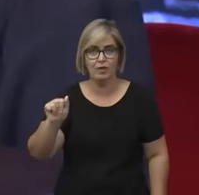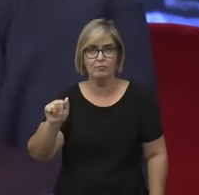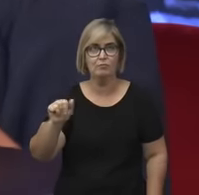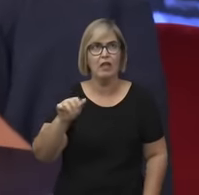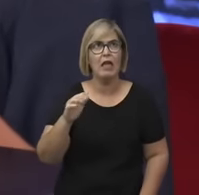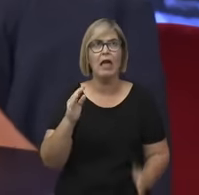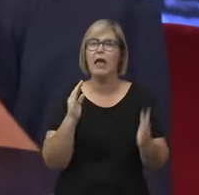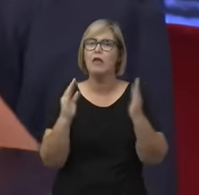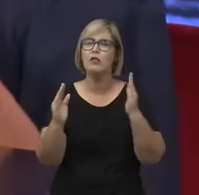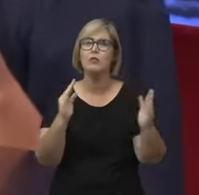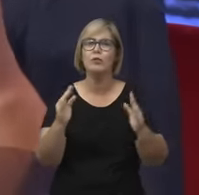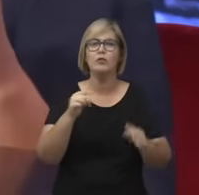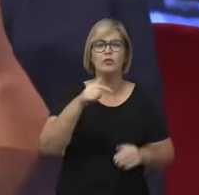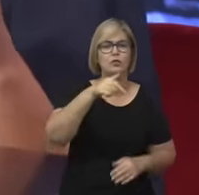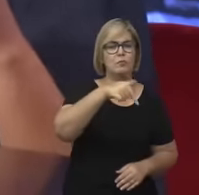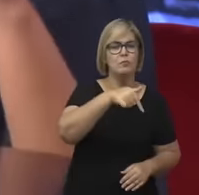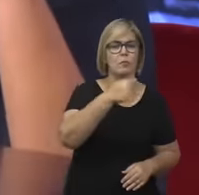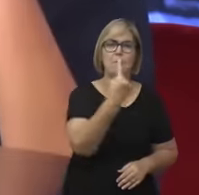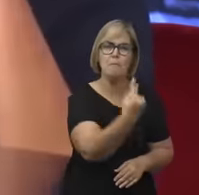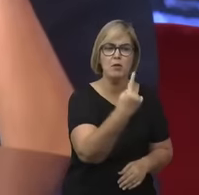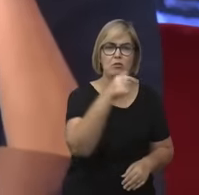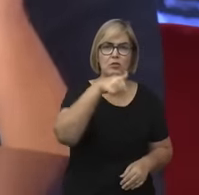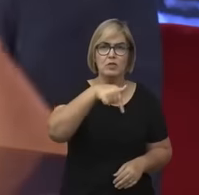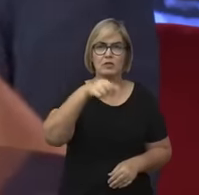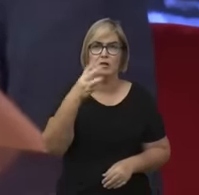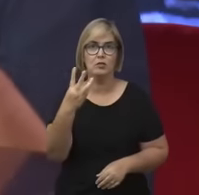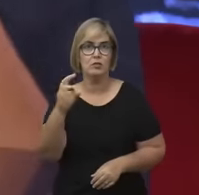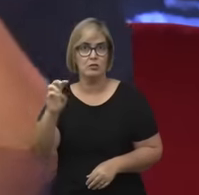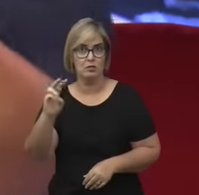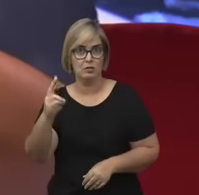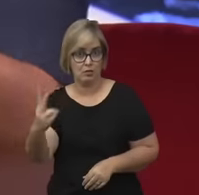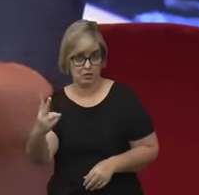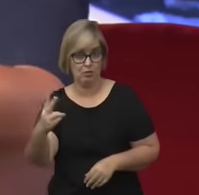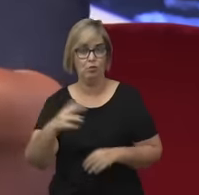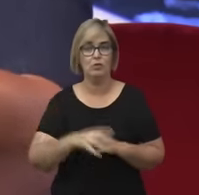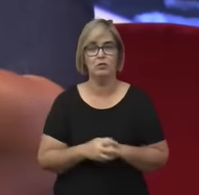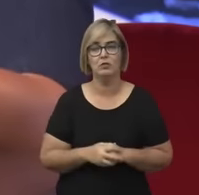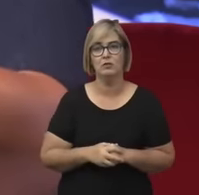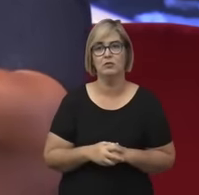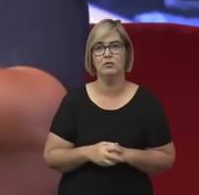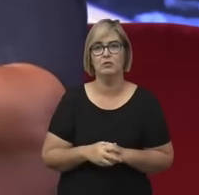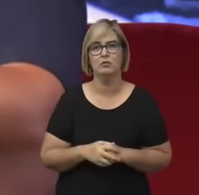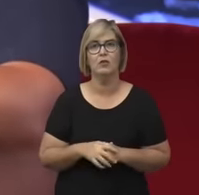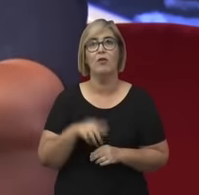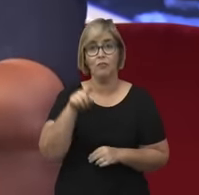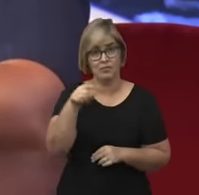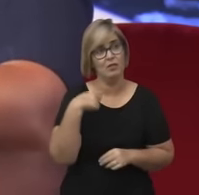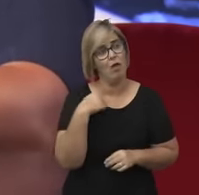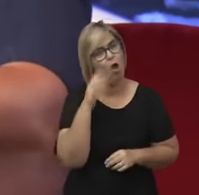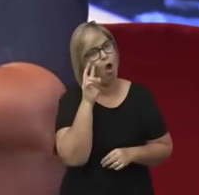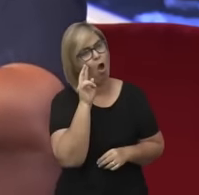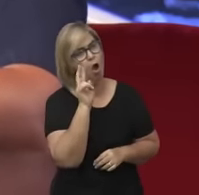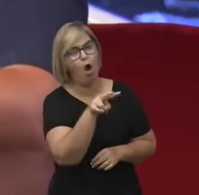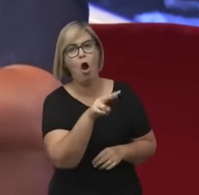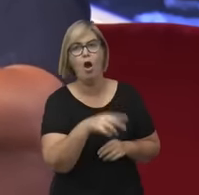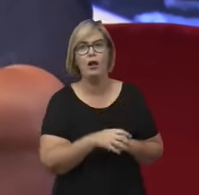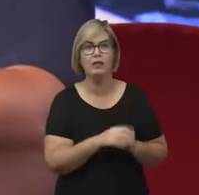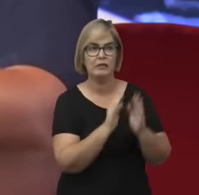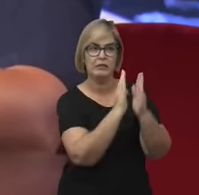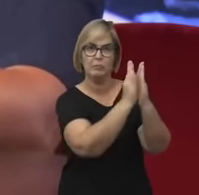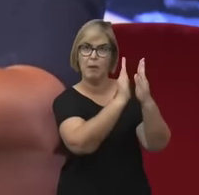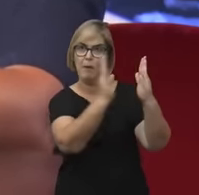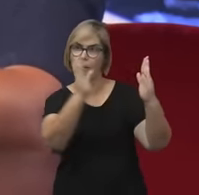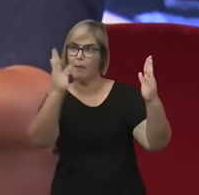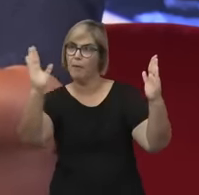1732. Dá um salto temporal. A gente olha, vai nas livrarias, vai na sessão da filosofia,